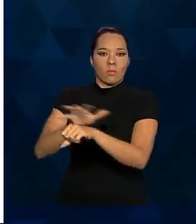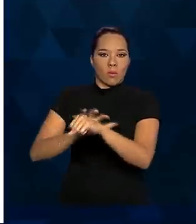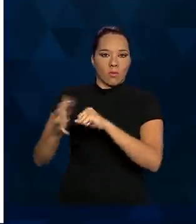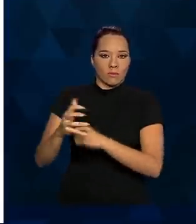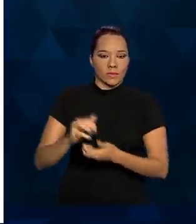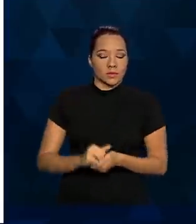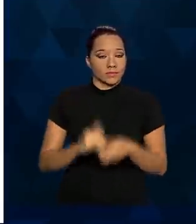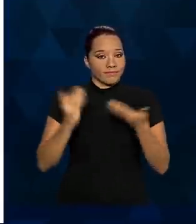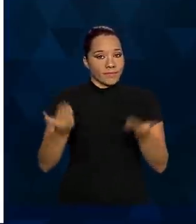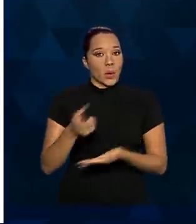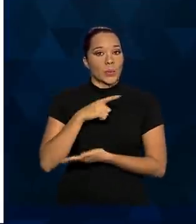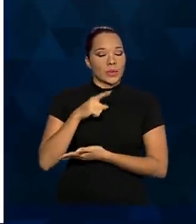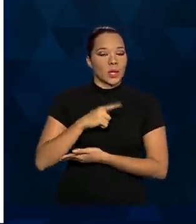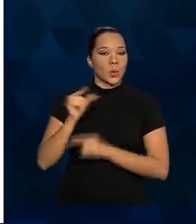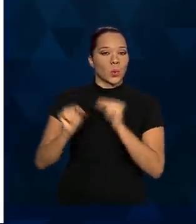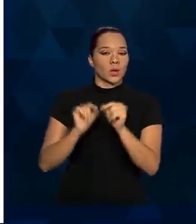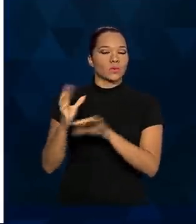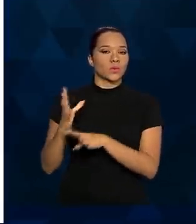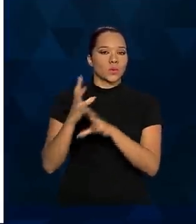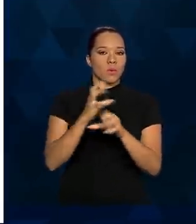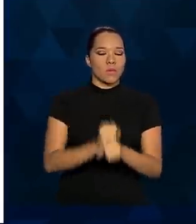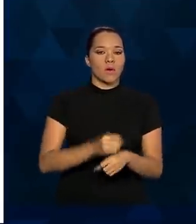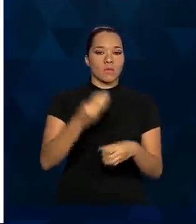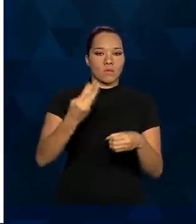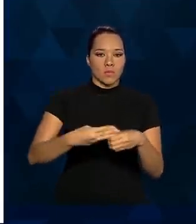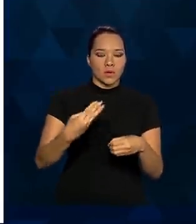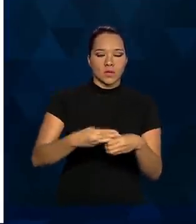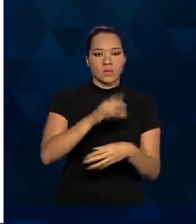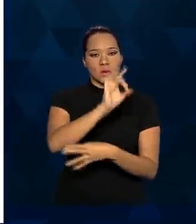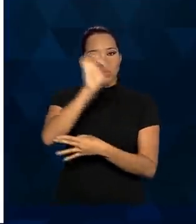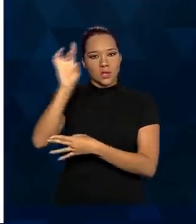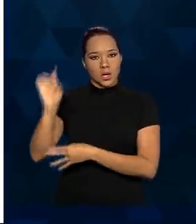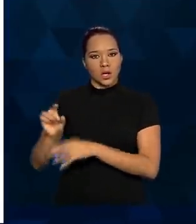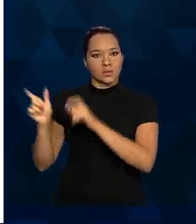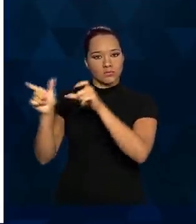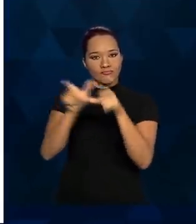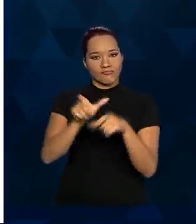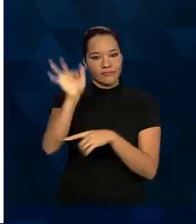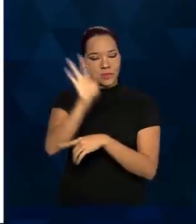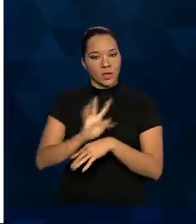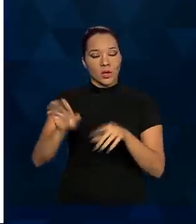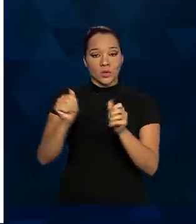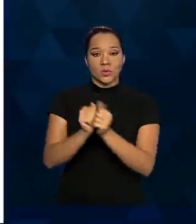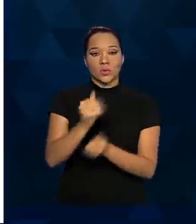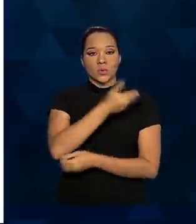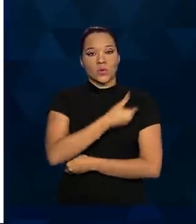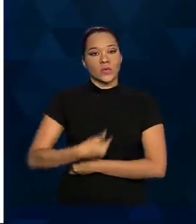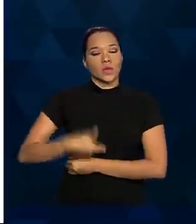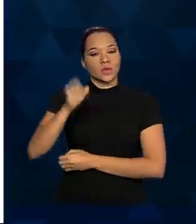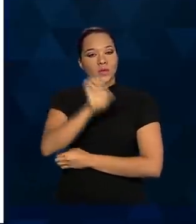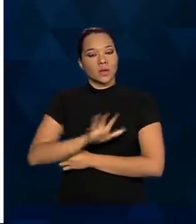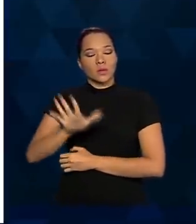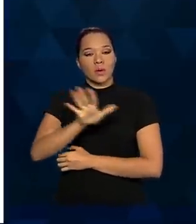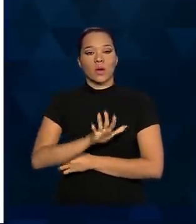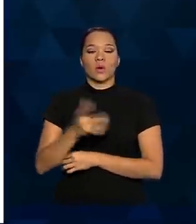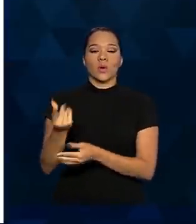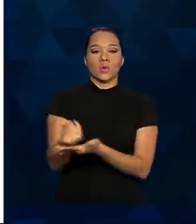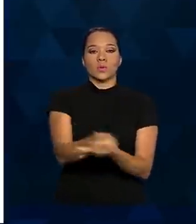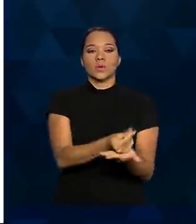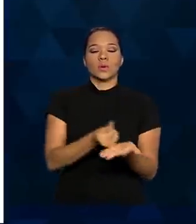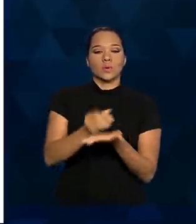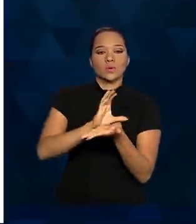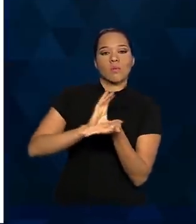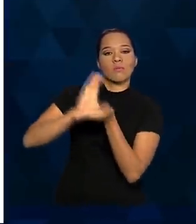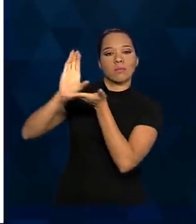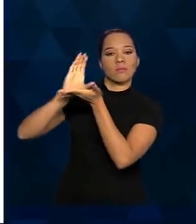Então, nós temos aí, somado os municípios de cada unidade da federação e o governo estadual, os recursos que estão sendo